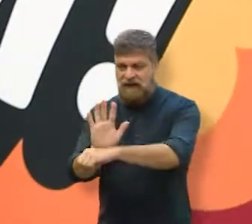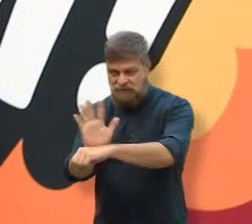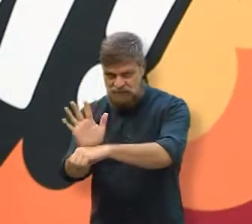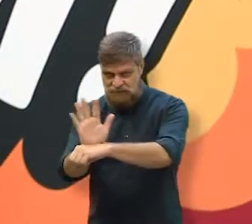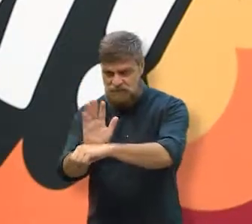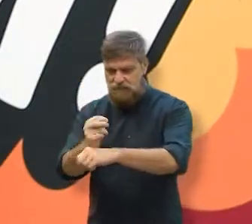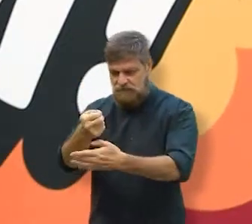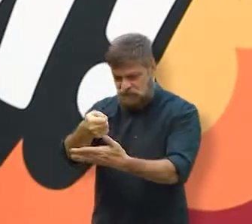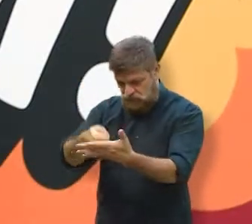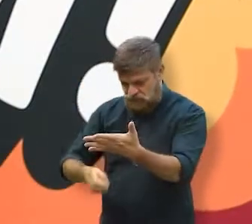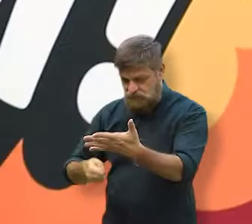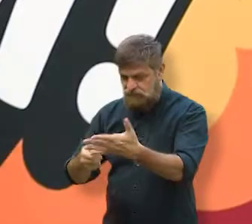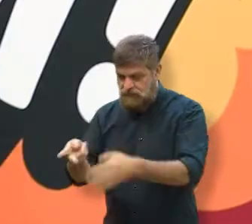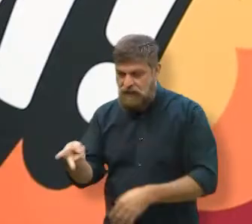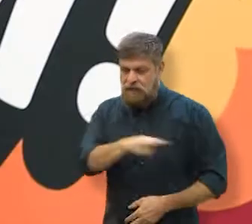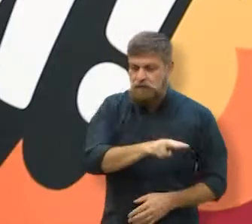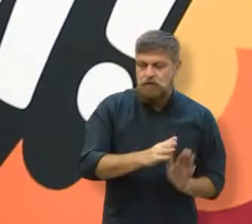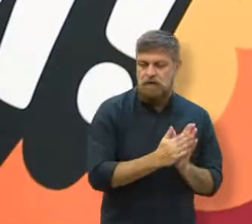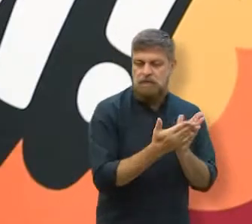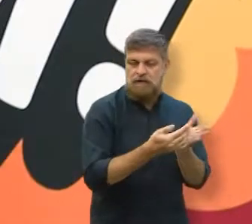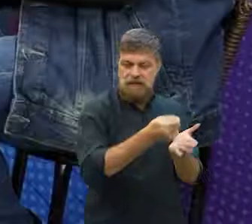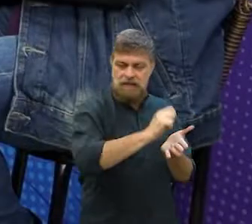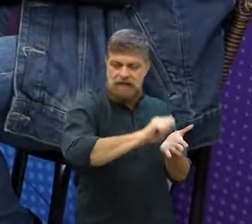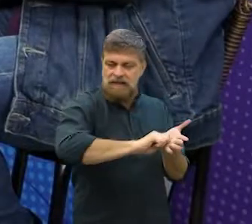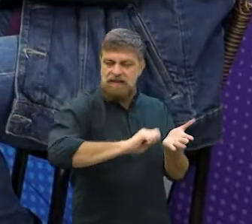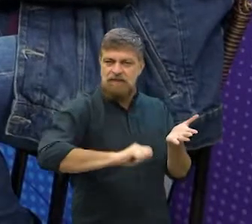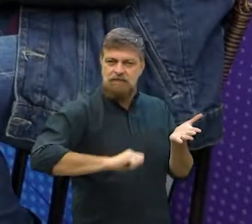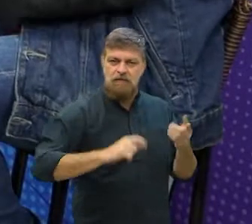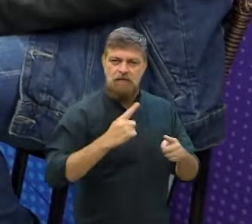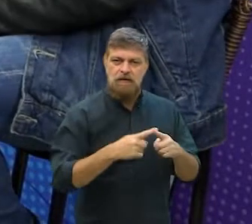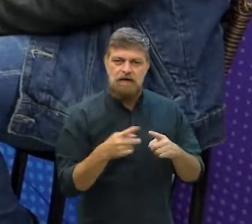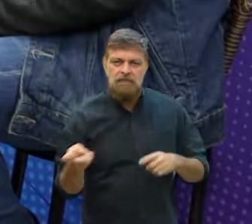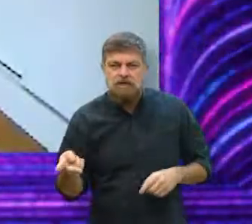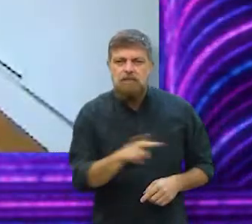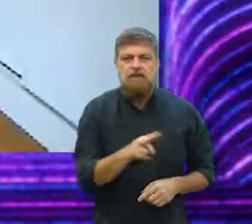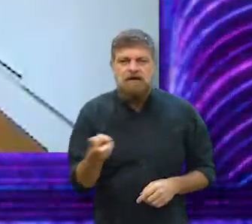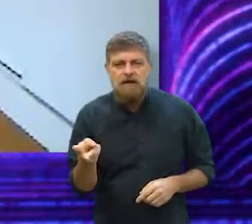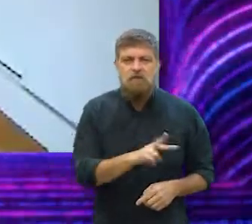filme e aí virou o livro. Por que esse inverso?